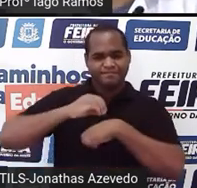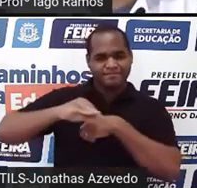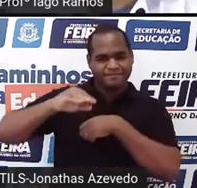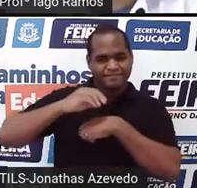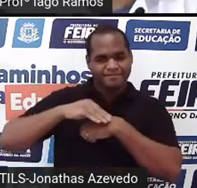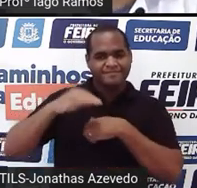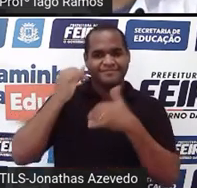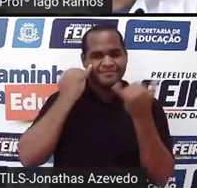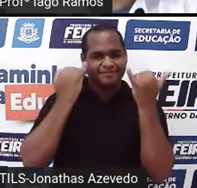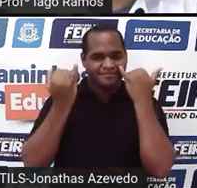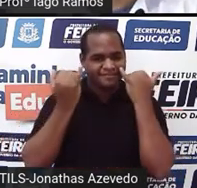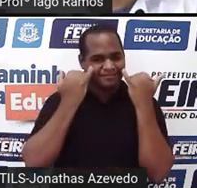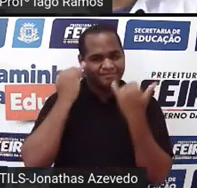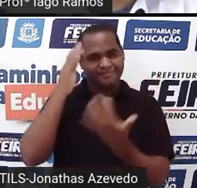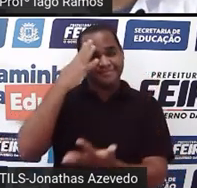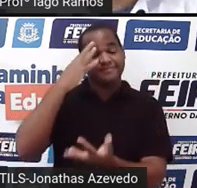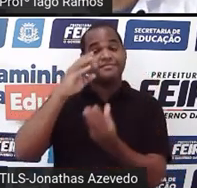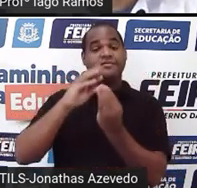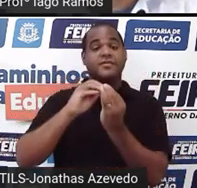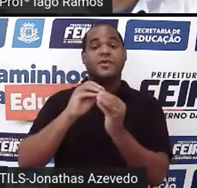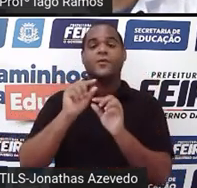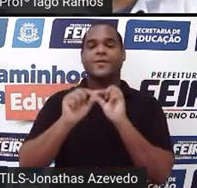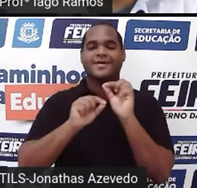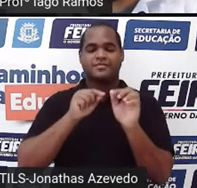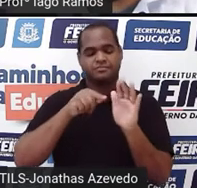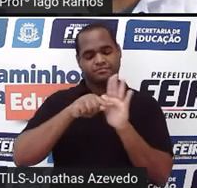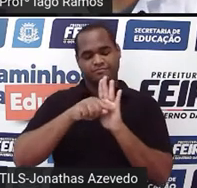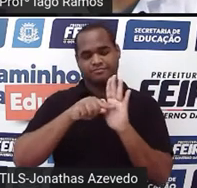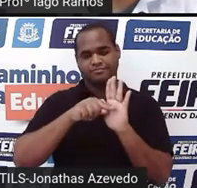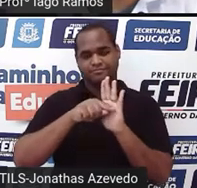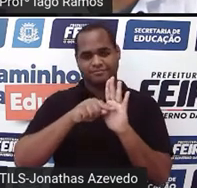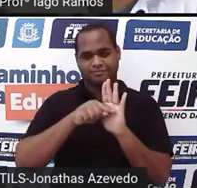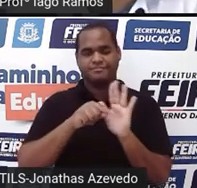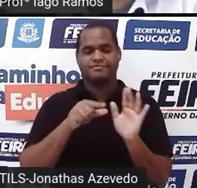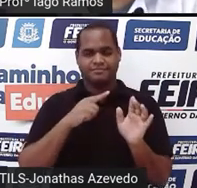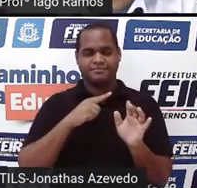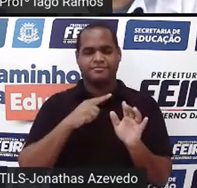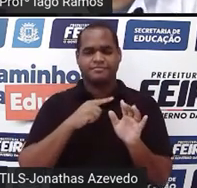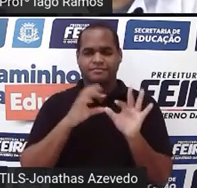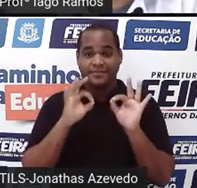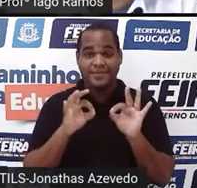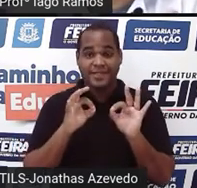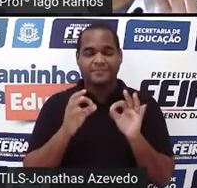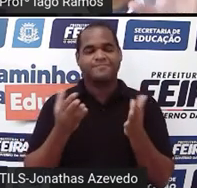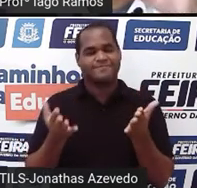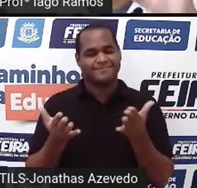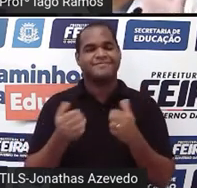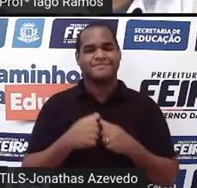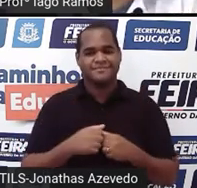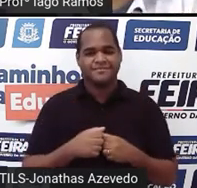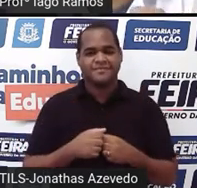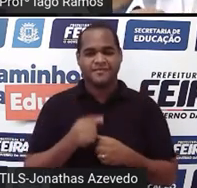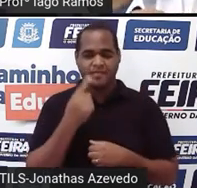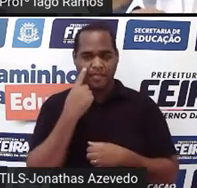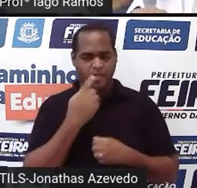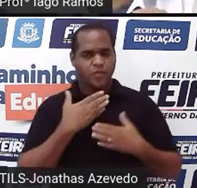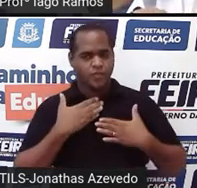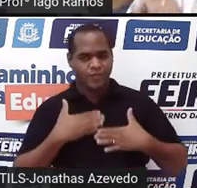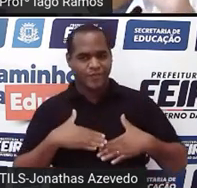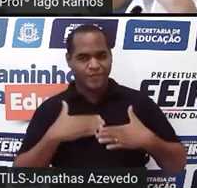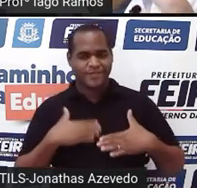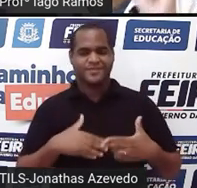complementam aí a pesquisa, certo? Então, olha só. Vamos com calma.